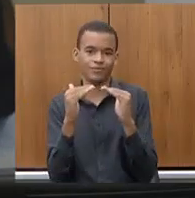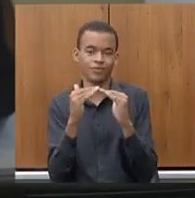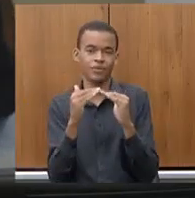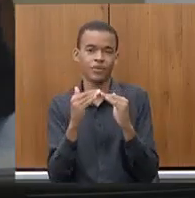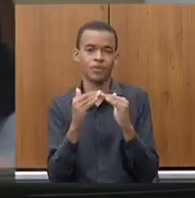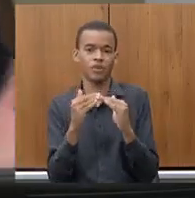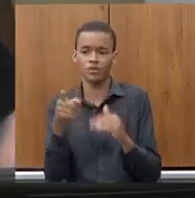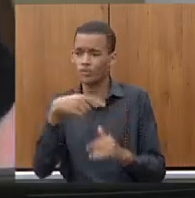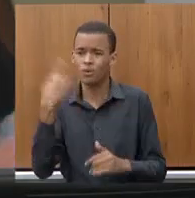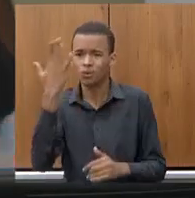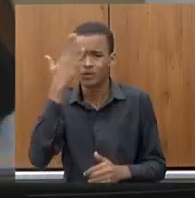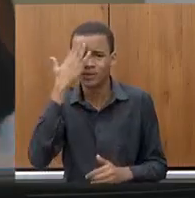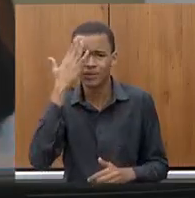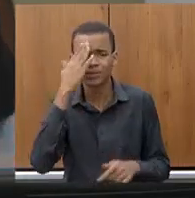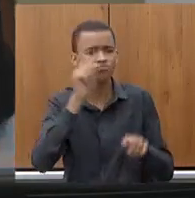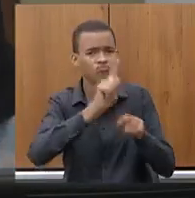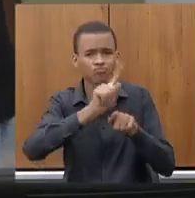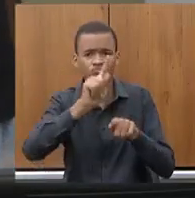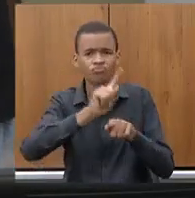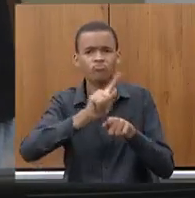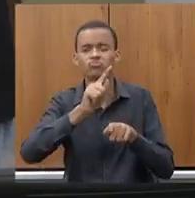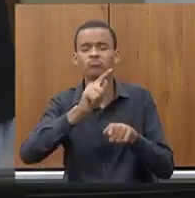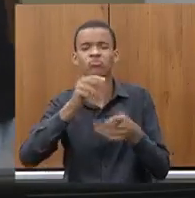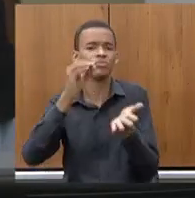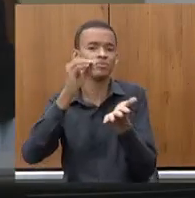bom gestor, nós já sabemos, é simplesmente isso.